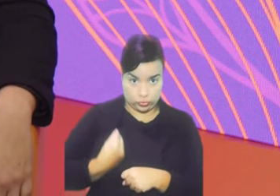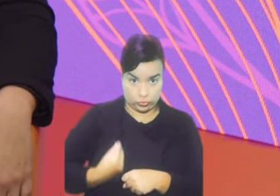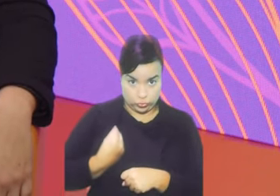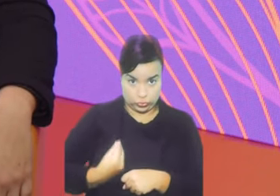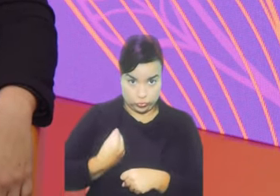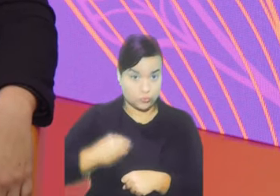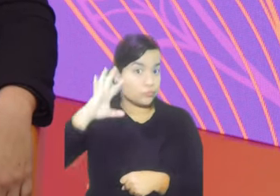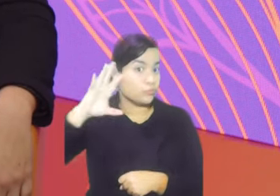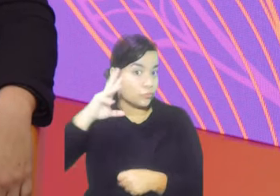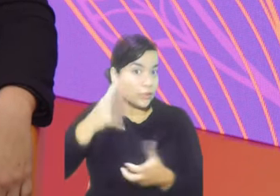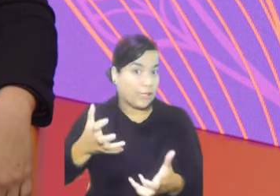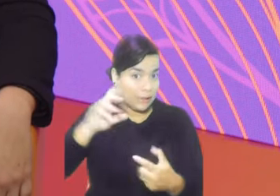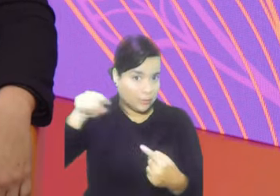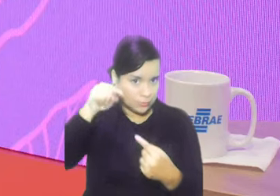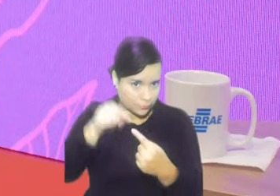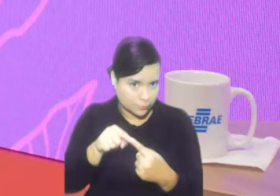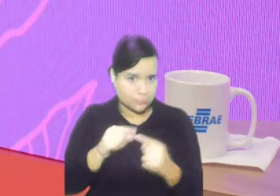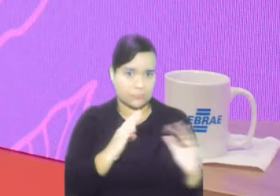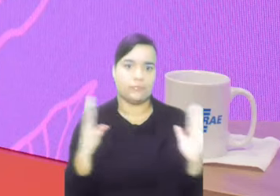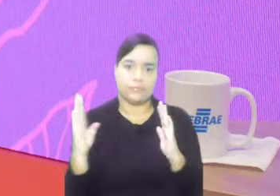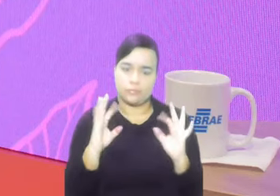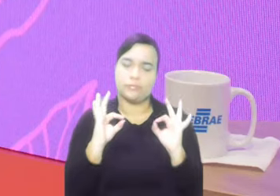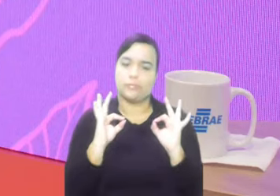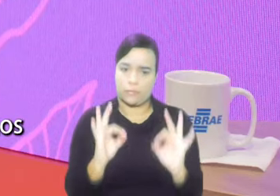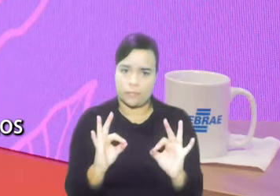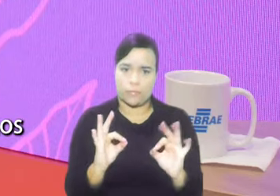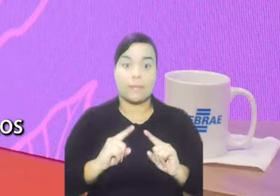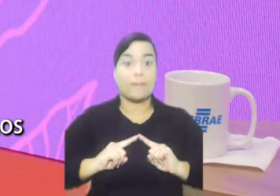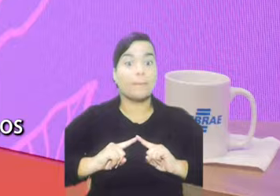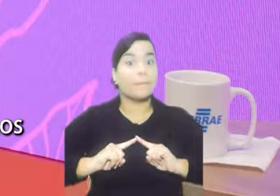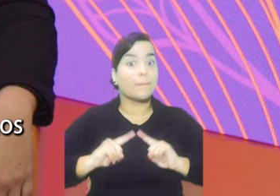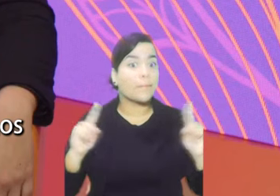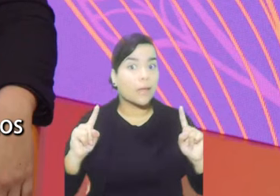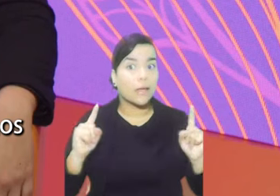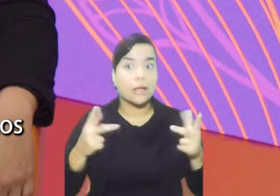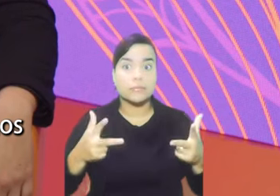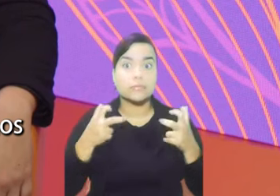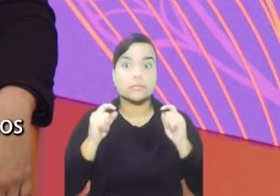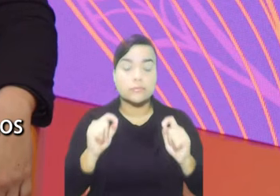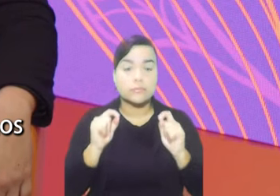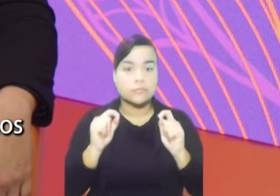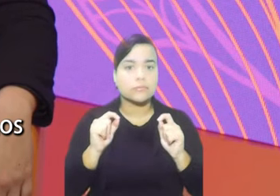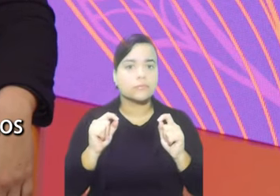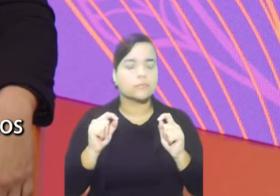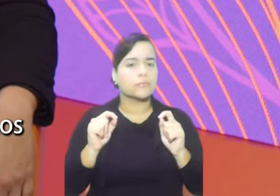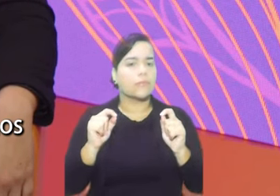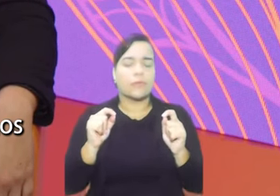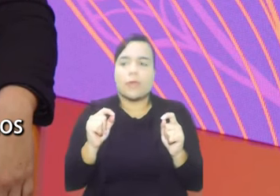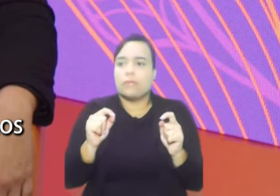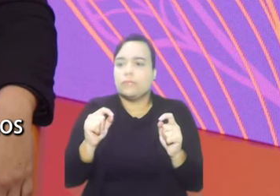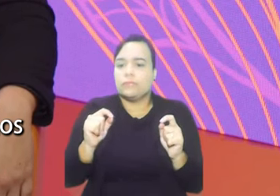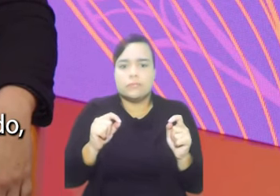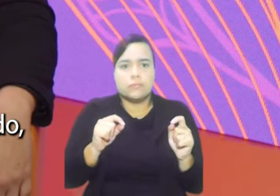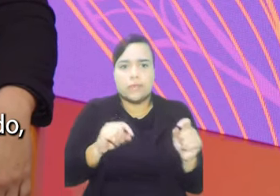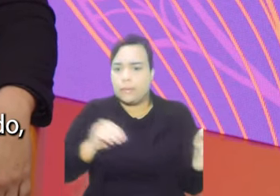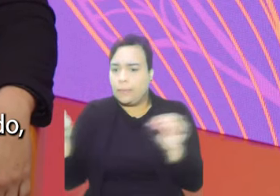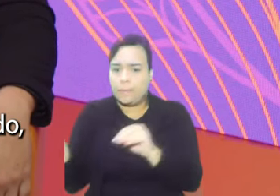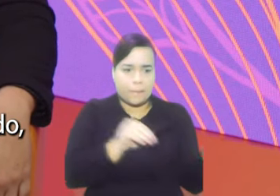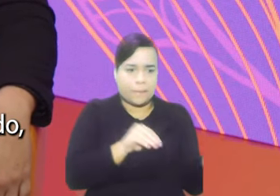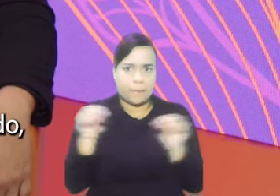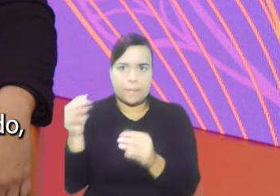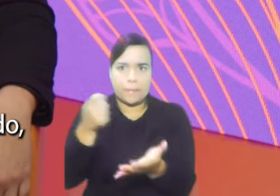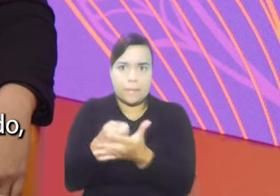temporalidade transitória, porém o que se observou ao longo dos anos foi que a realidade de deslocamento